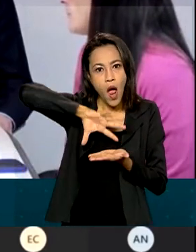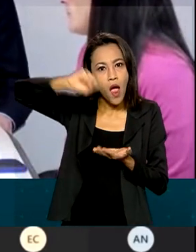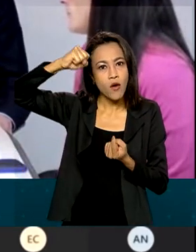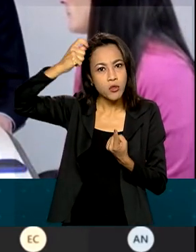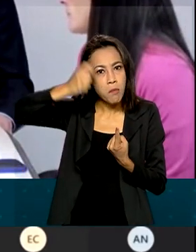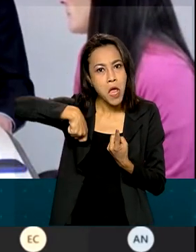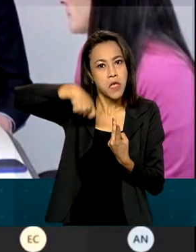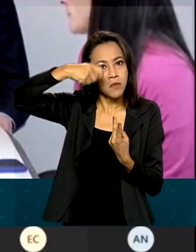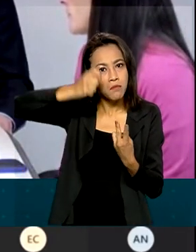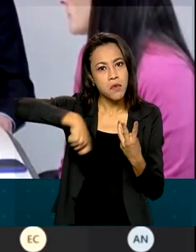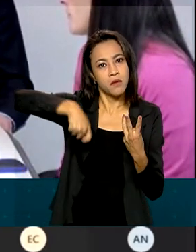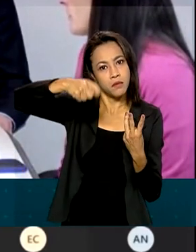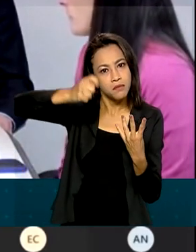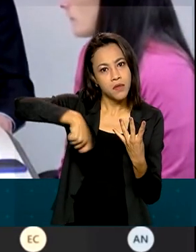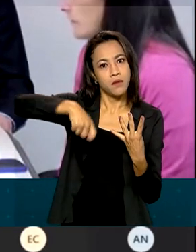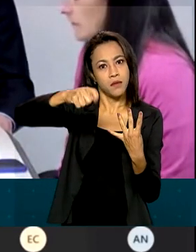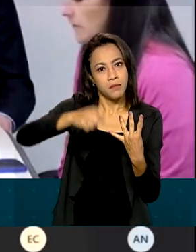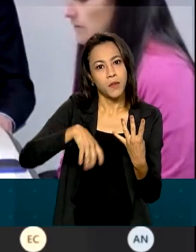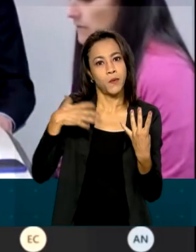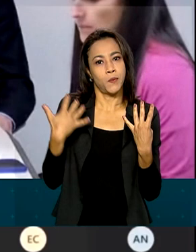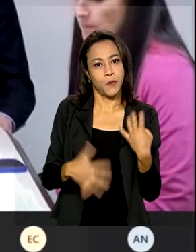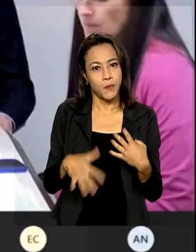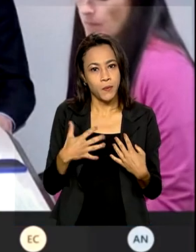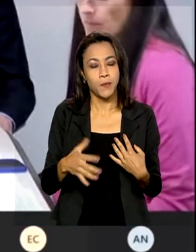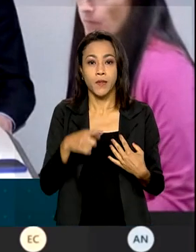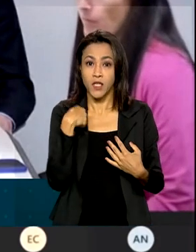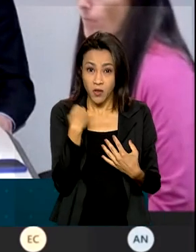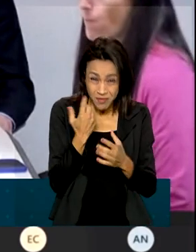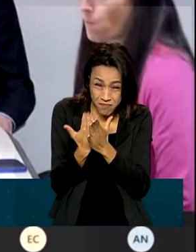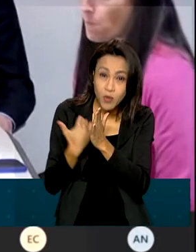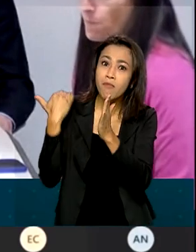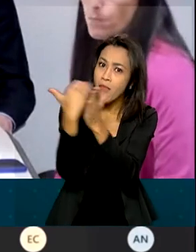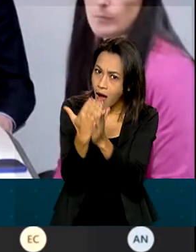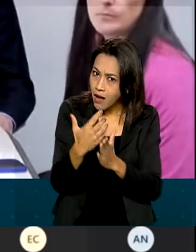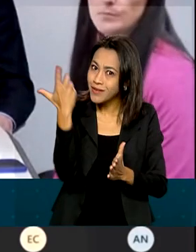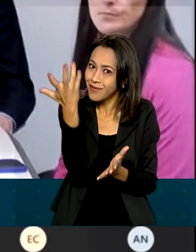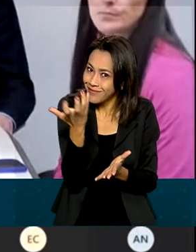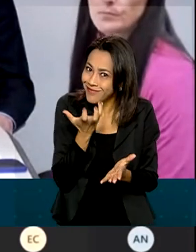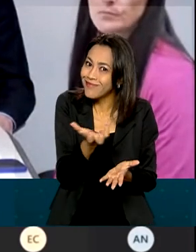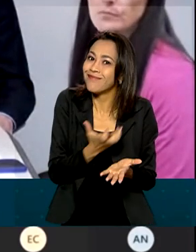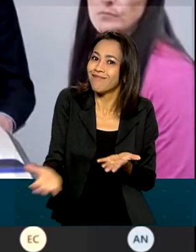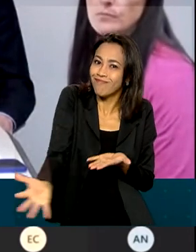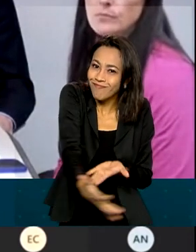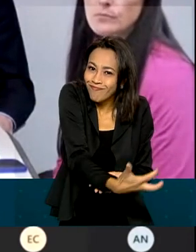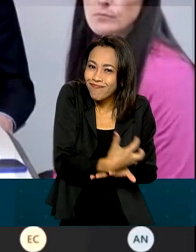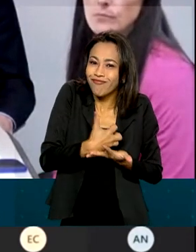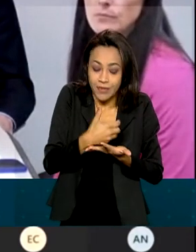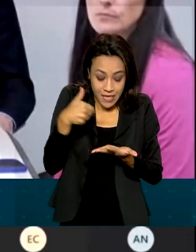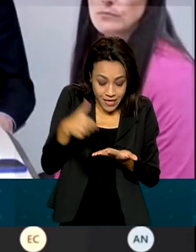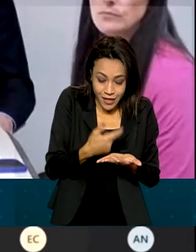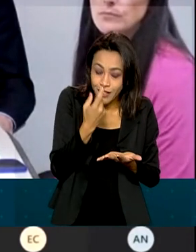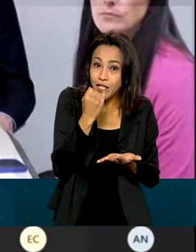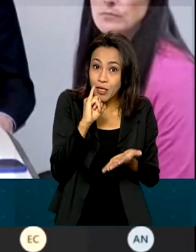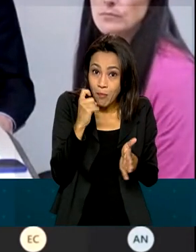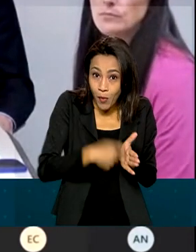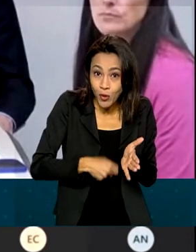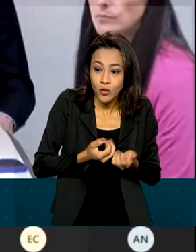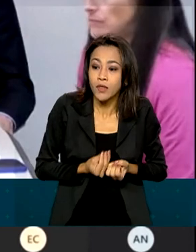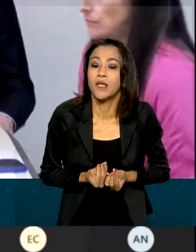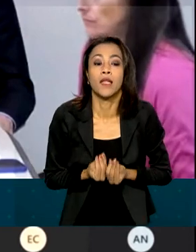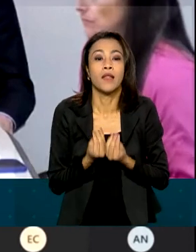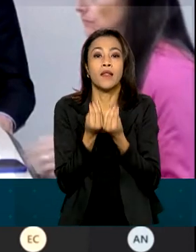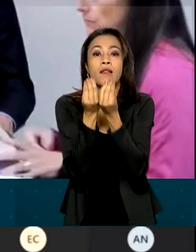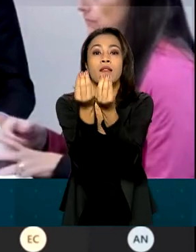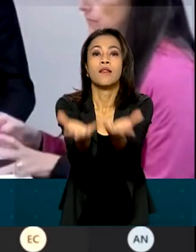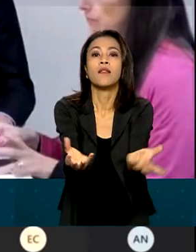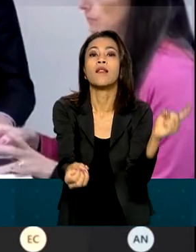arrecadações maiores que nós estamos esperando e a nossa intenção não é arrecadar mais, e sim devolver para a sociedade o imposto que eles têm pago,